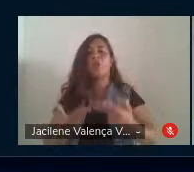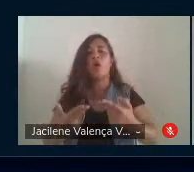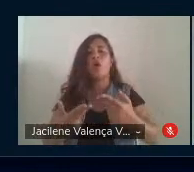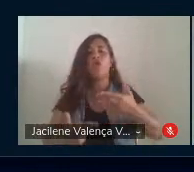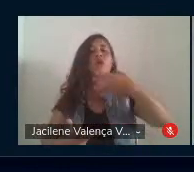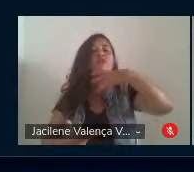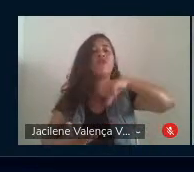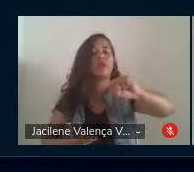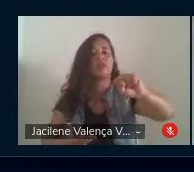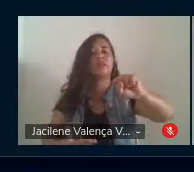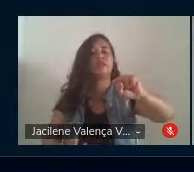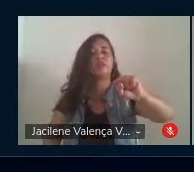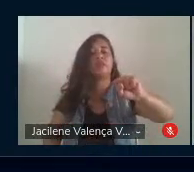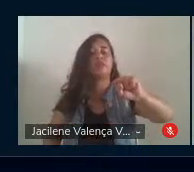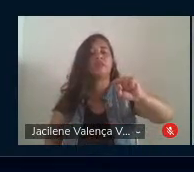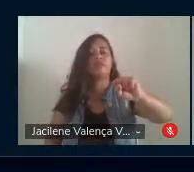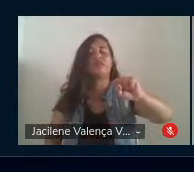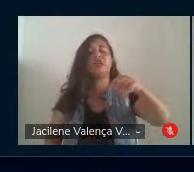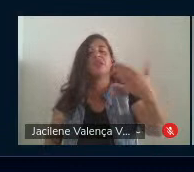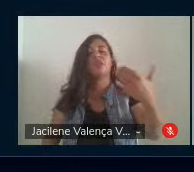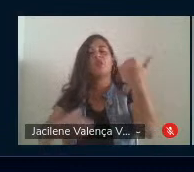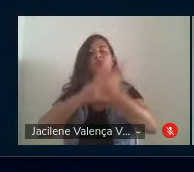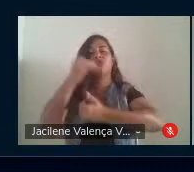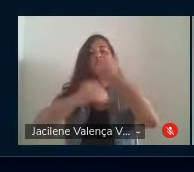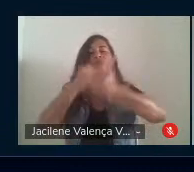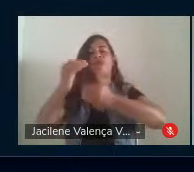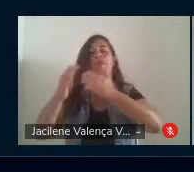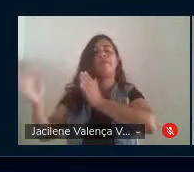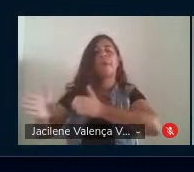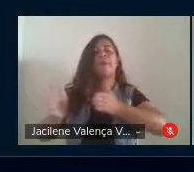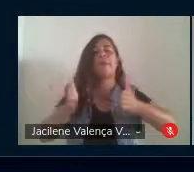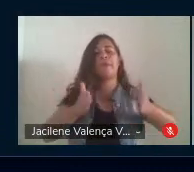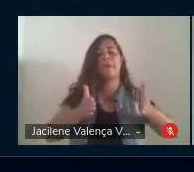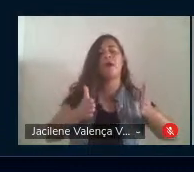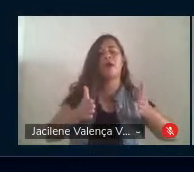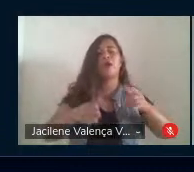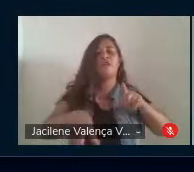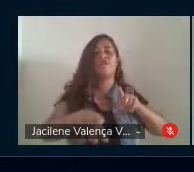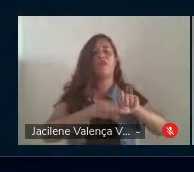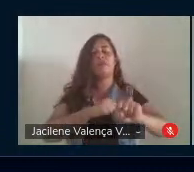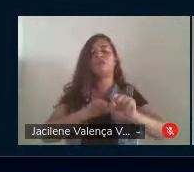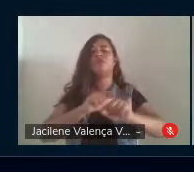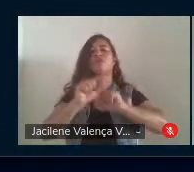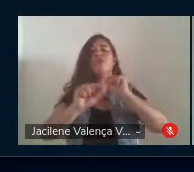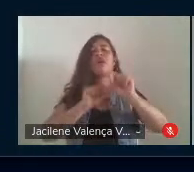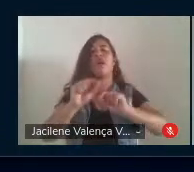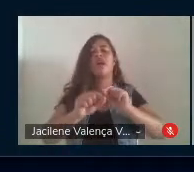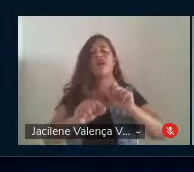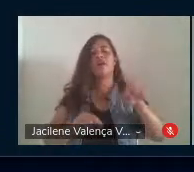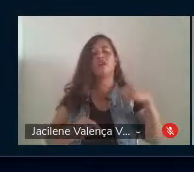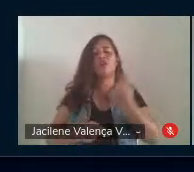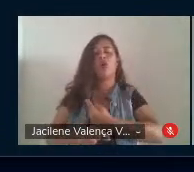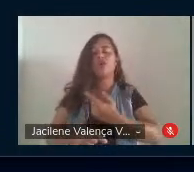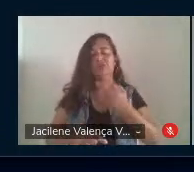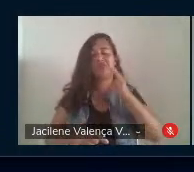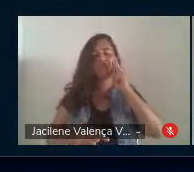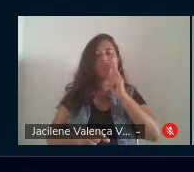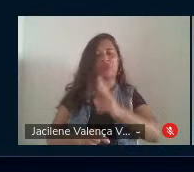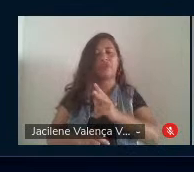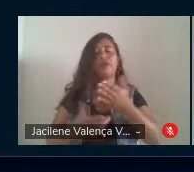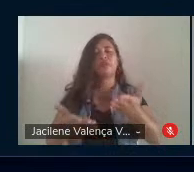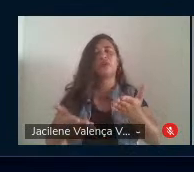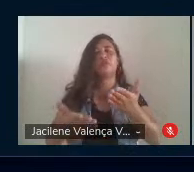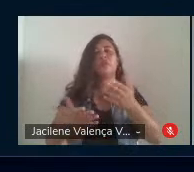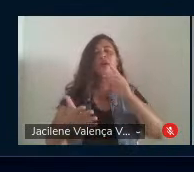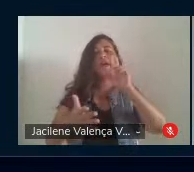desenvolve, então, o processo formativo e o que a gente quer. O que a gente olhou, né? É justamente